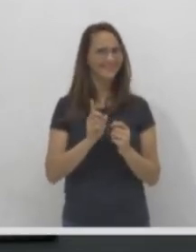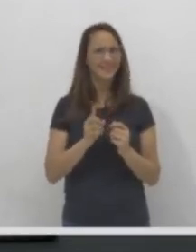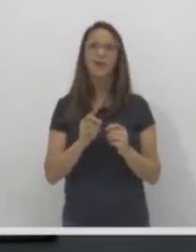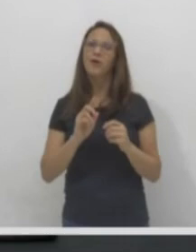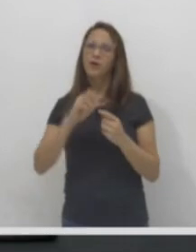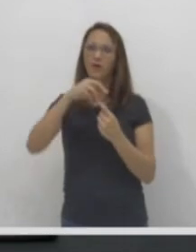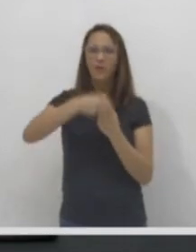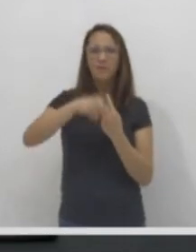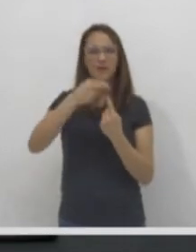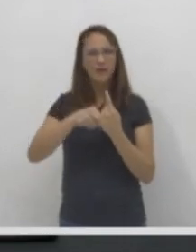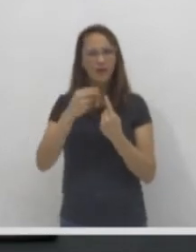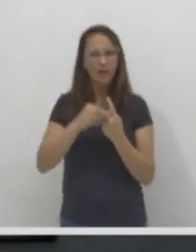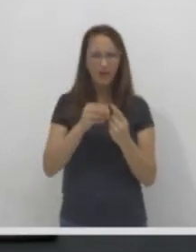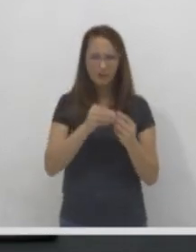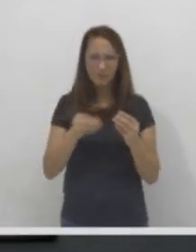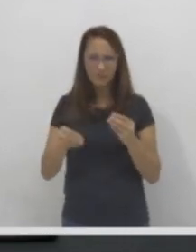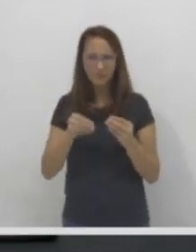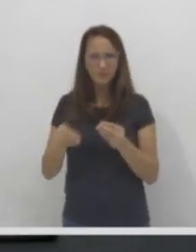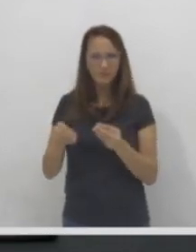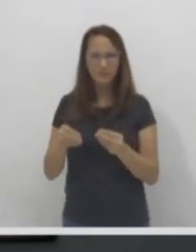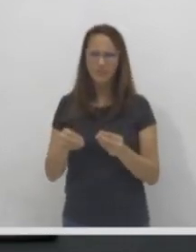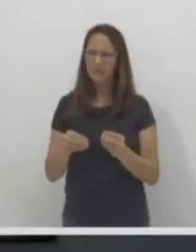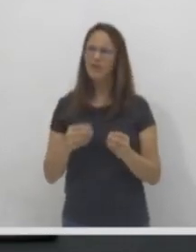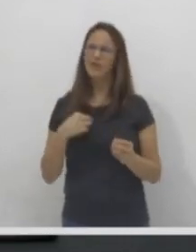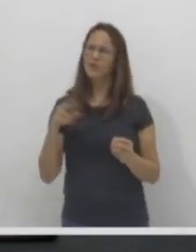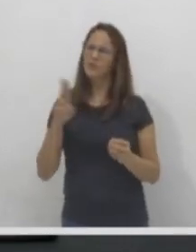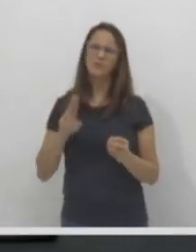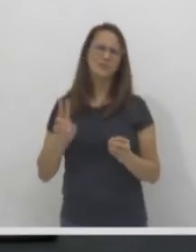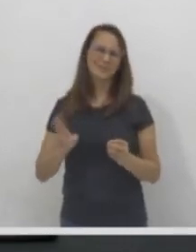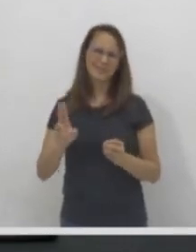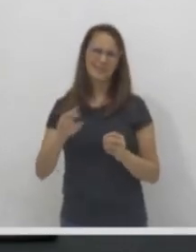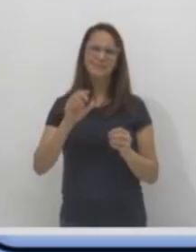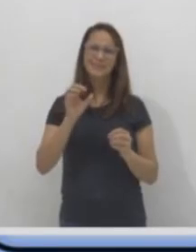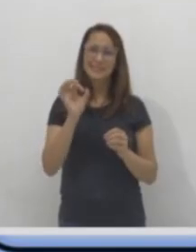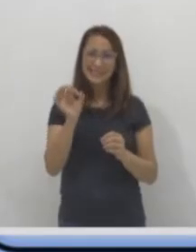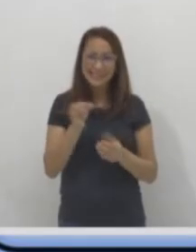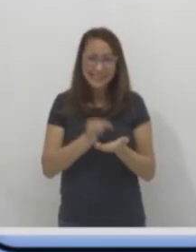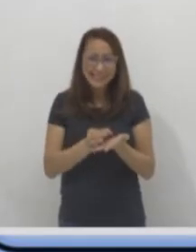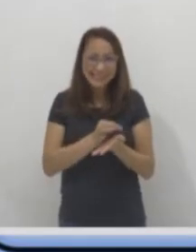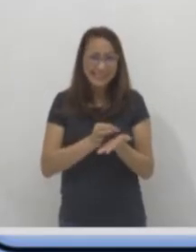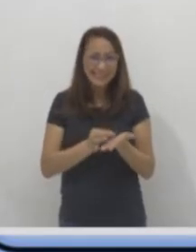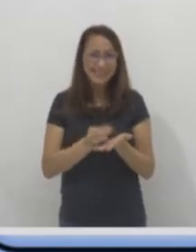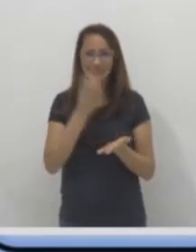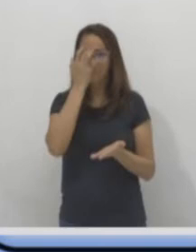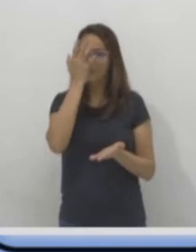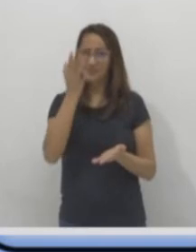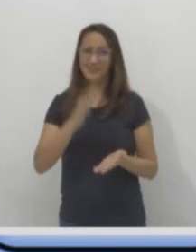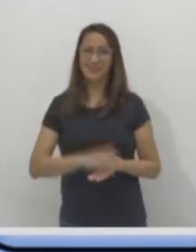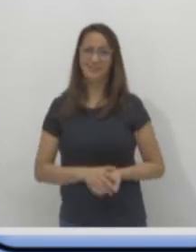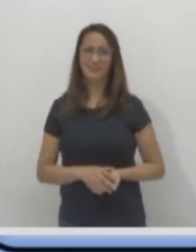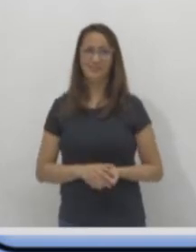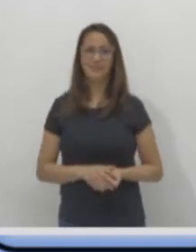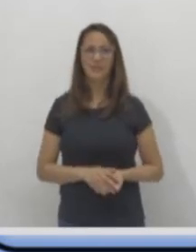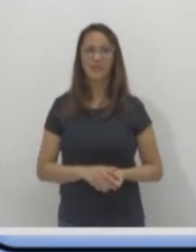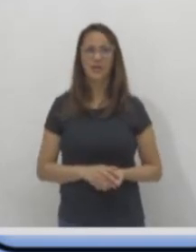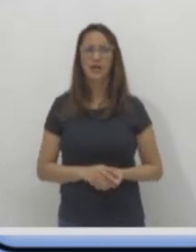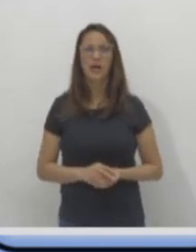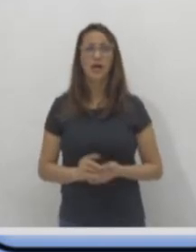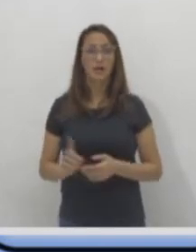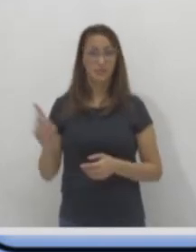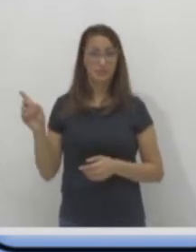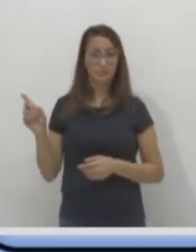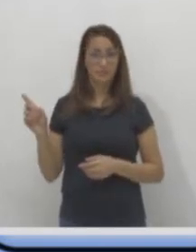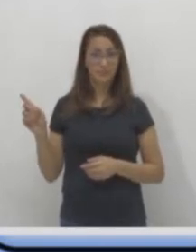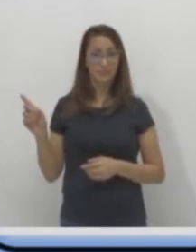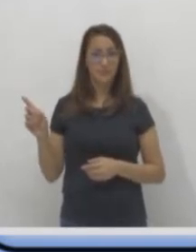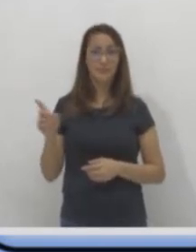Tá legal? Eu, como sempre, vou usar a tampinha para ficar mais fácil. Vai para a tela. Vamos lá. Olha aí. Então, ele tinha quinze figurinhas.